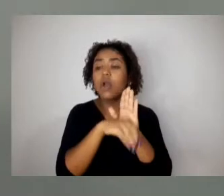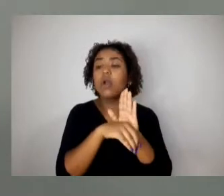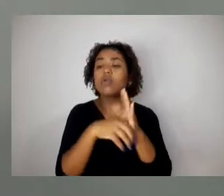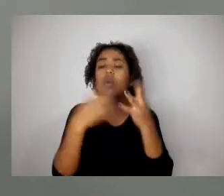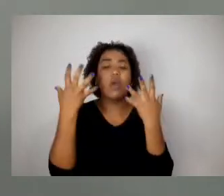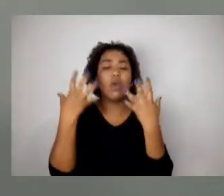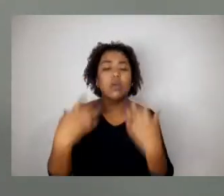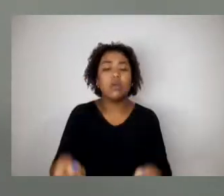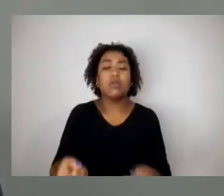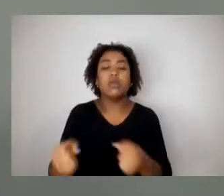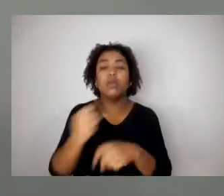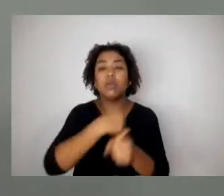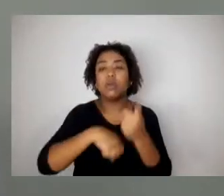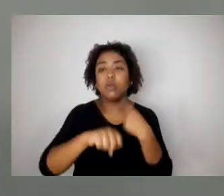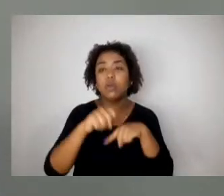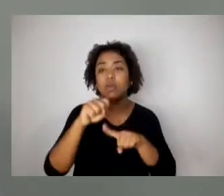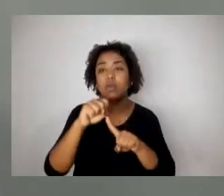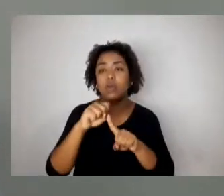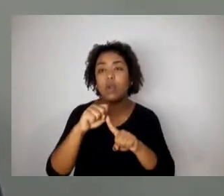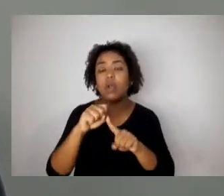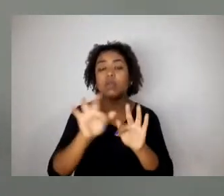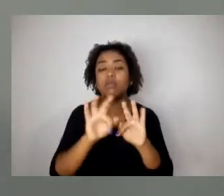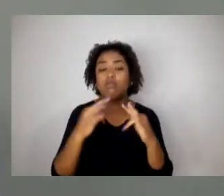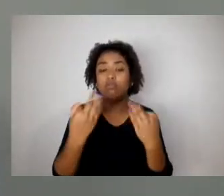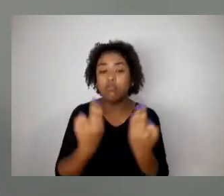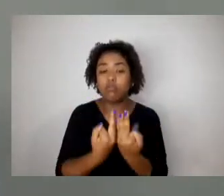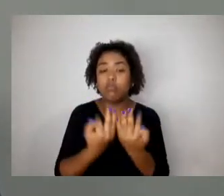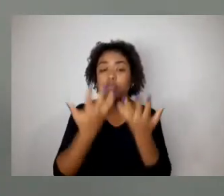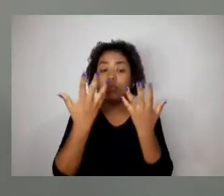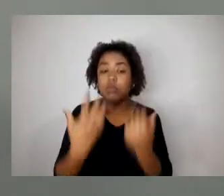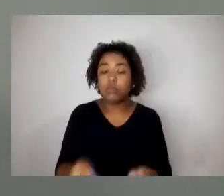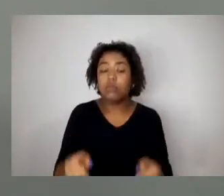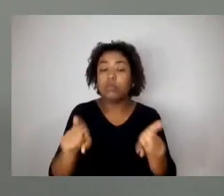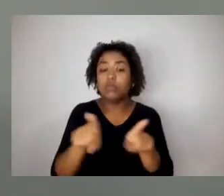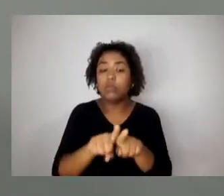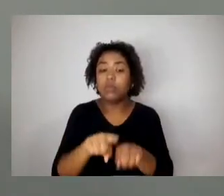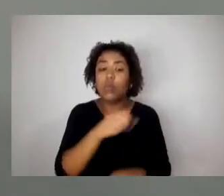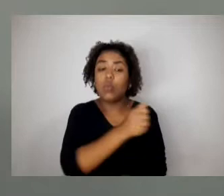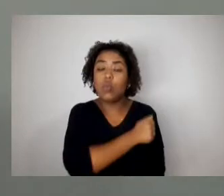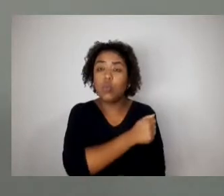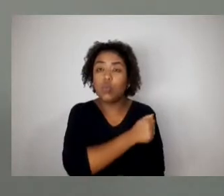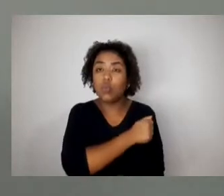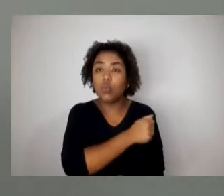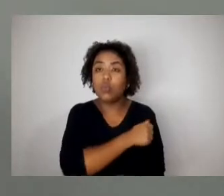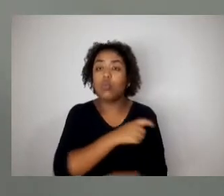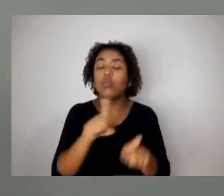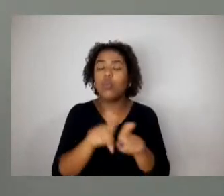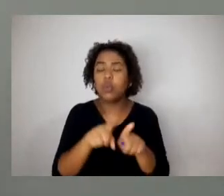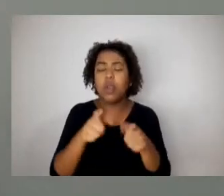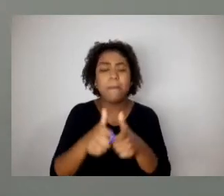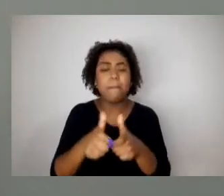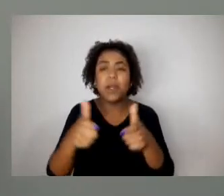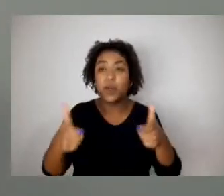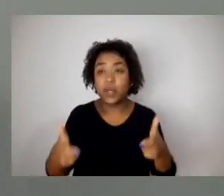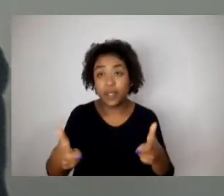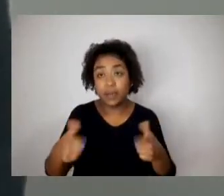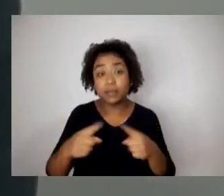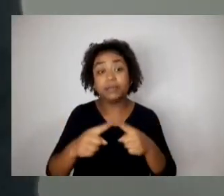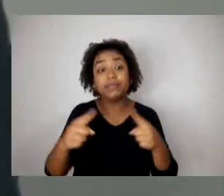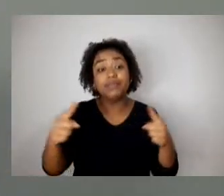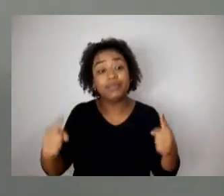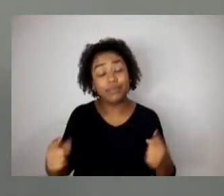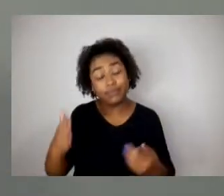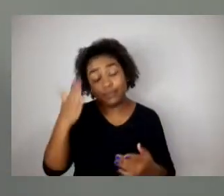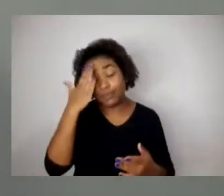pelas próprias famílias, pelos próprios alunos, na sua grande maioria. Mas a gente sabe que, em todas as profissões, tem